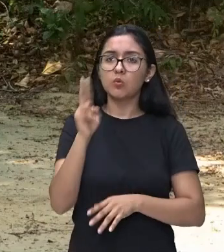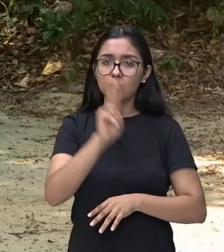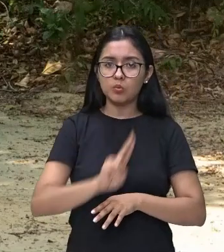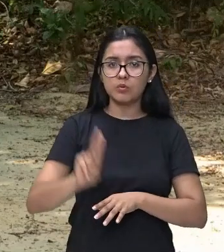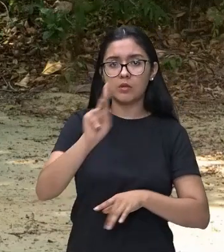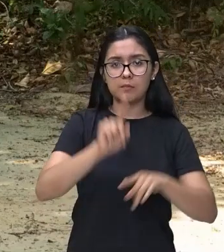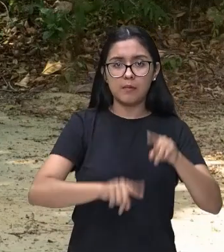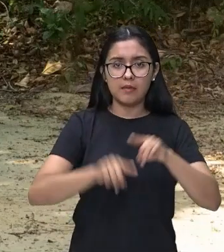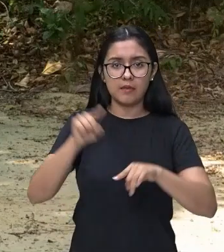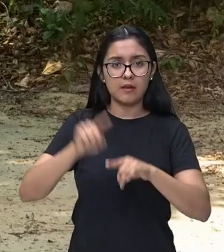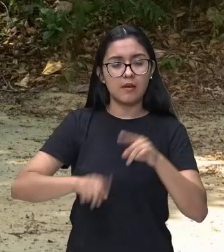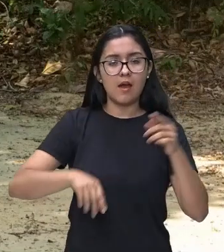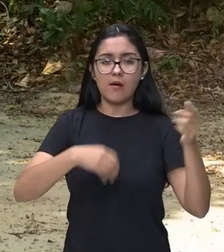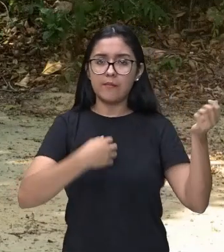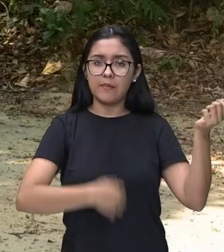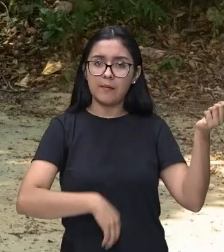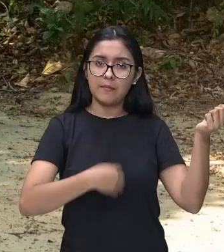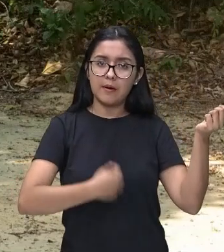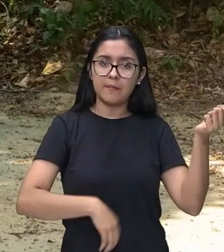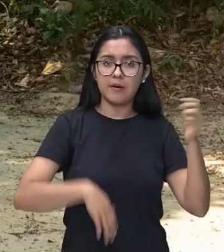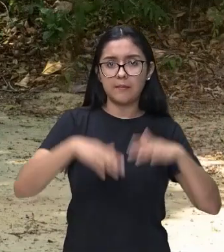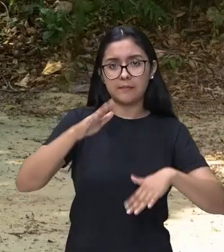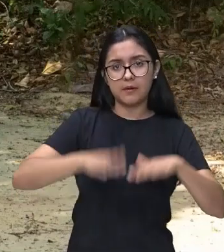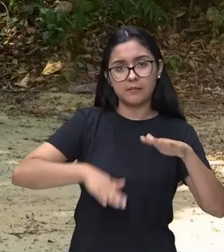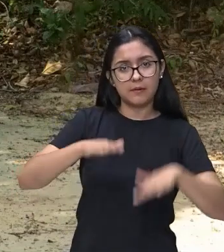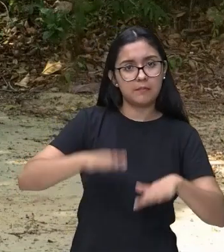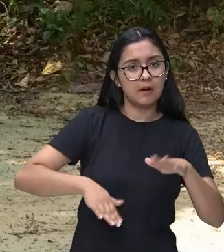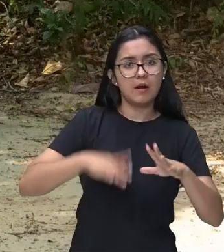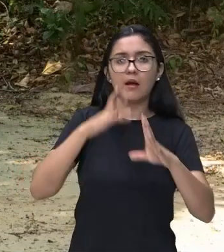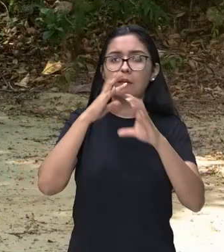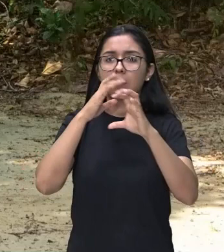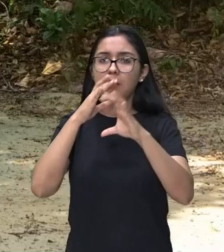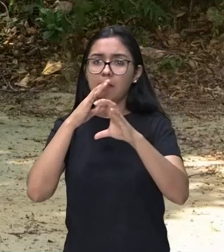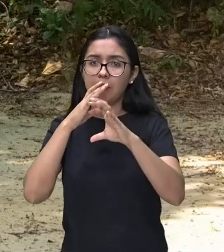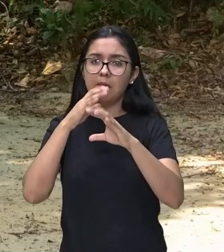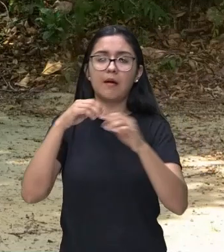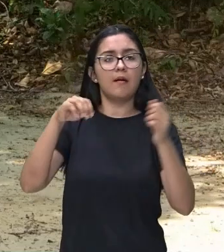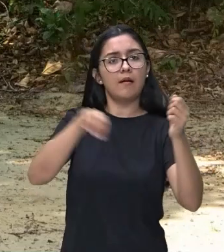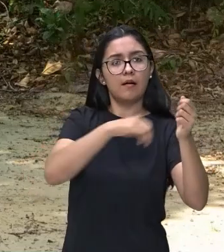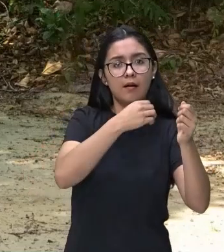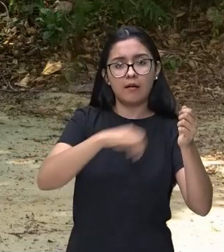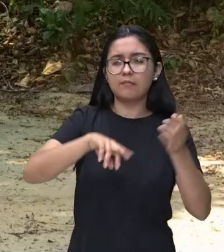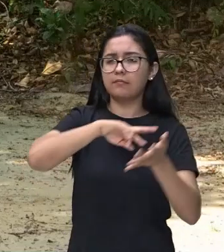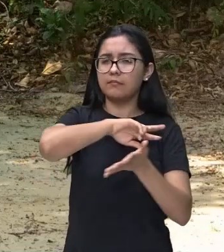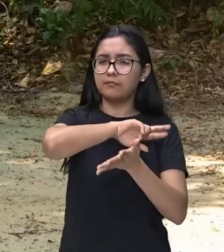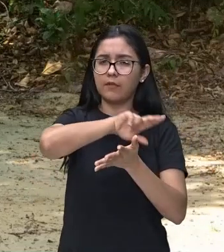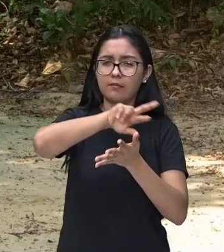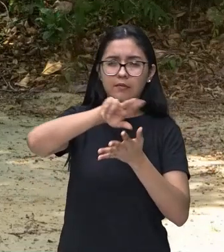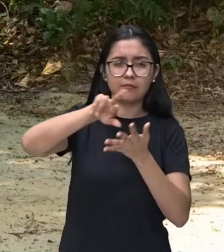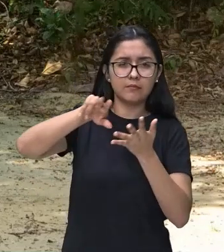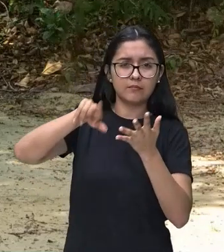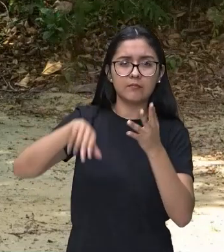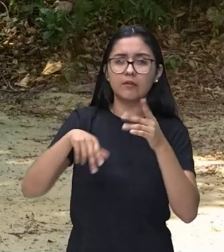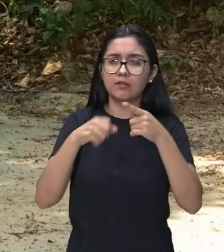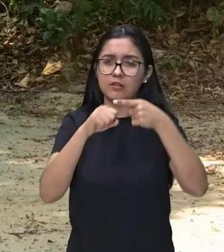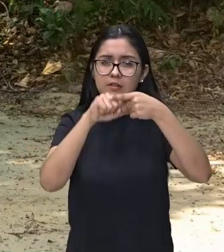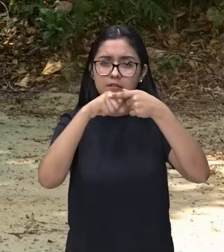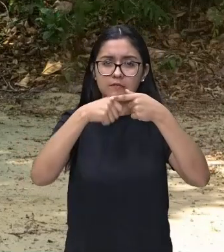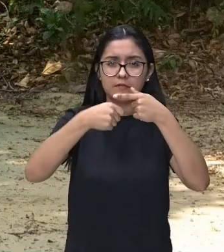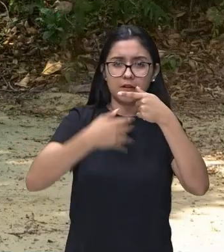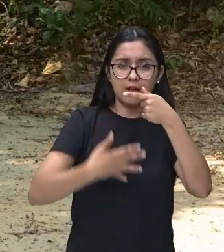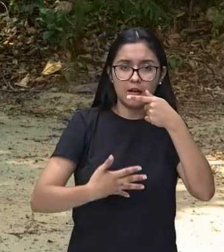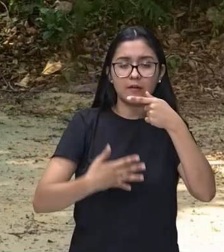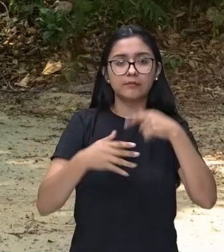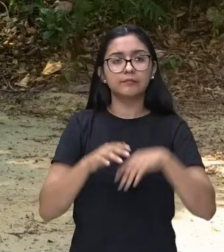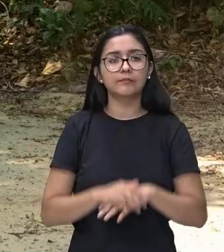musicais, que a gente vai estudar alguns, como eles são classificados, esses instrumentos musicais.